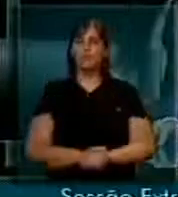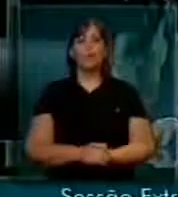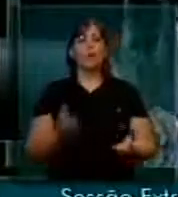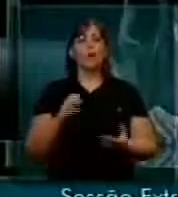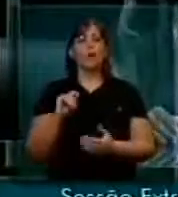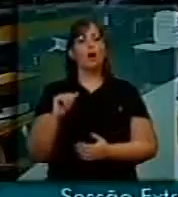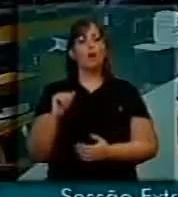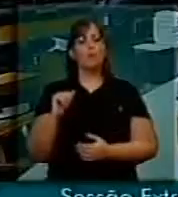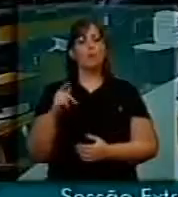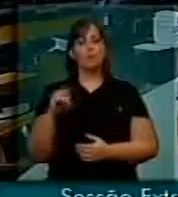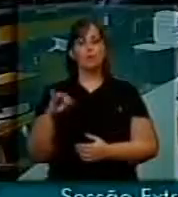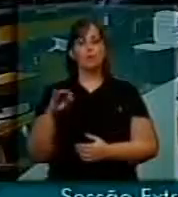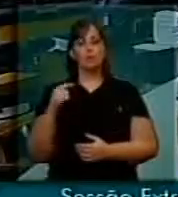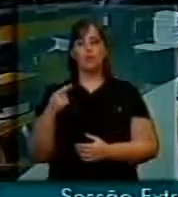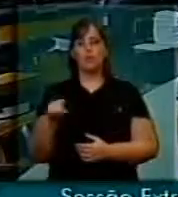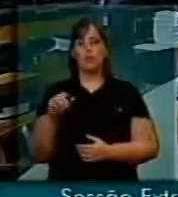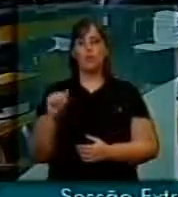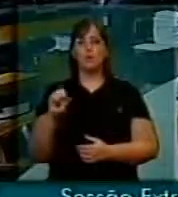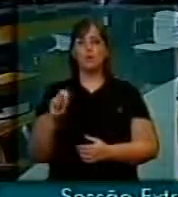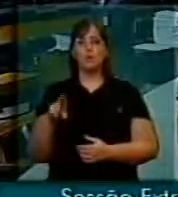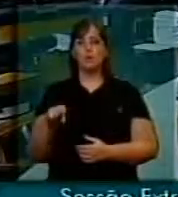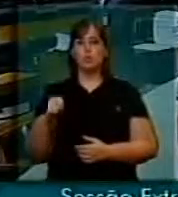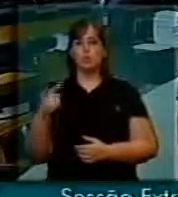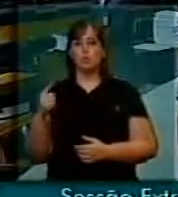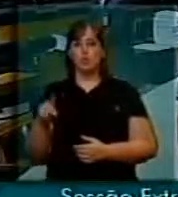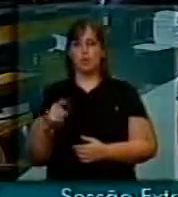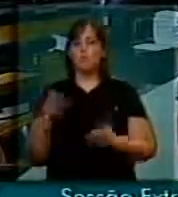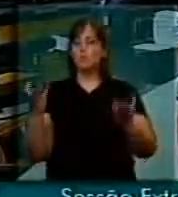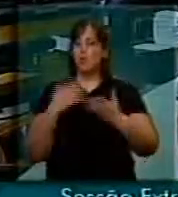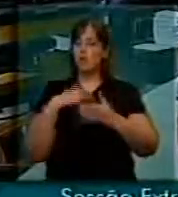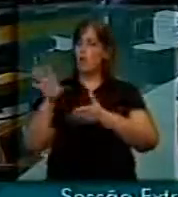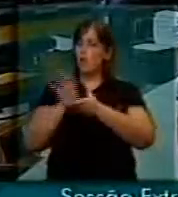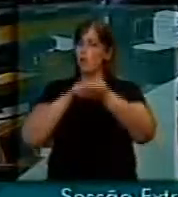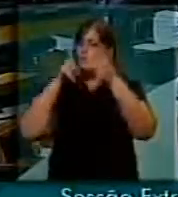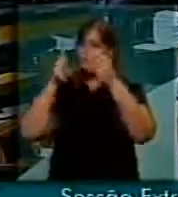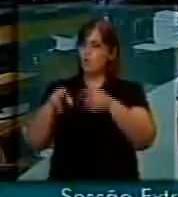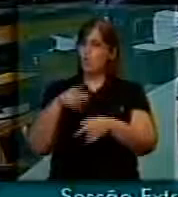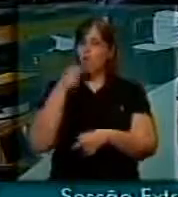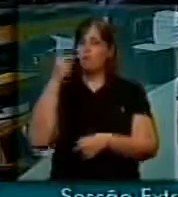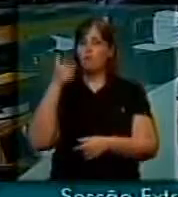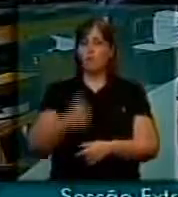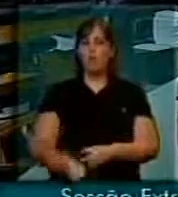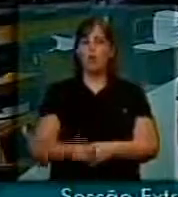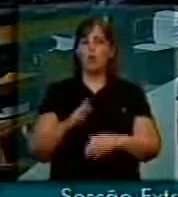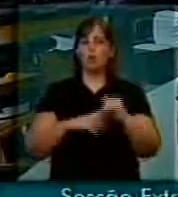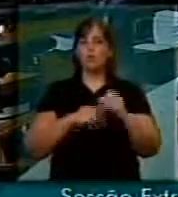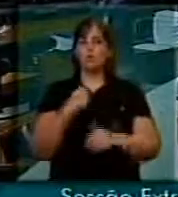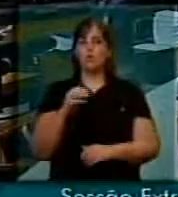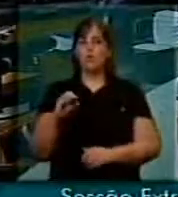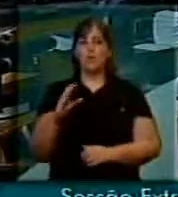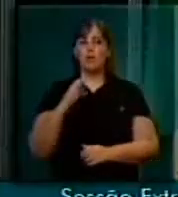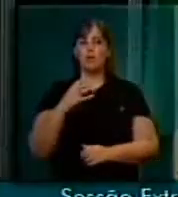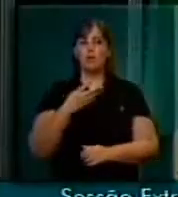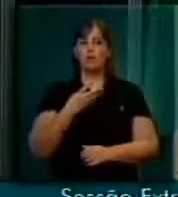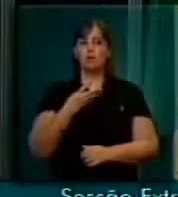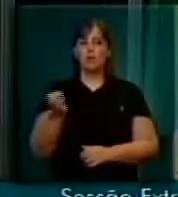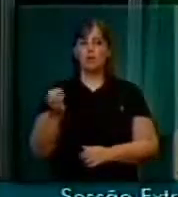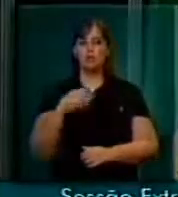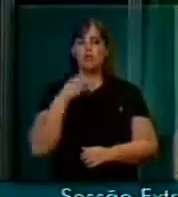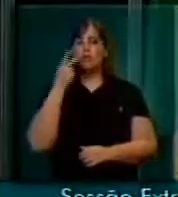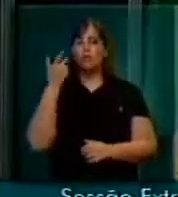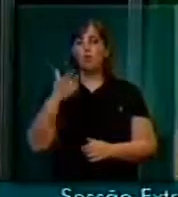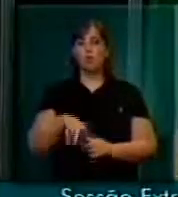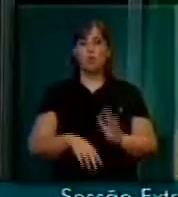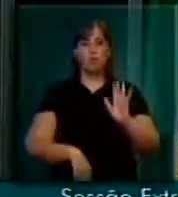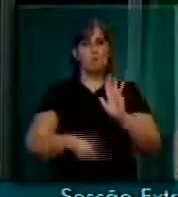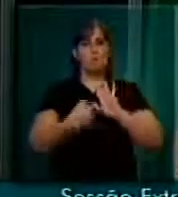Senhor presidente, parafraseando o nosso amigo deputado Atila Lins e o deputado Fernando Nascimento, que há pouco se manifestou sobre a PEC 300, eu venho relatar mais